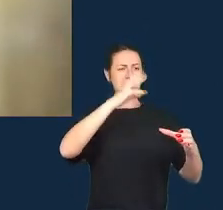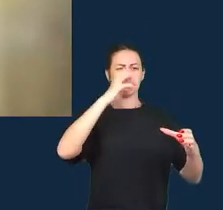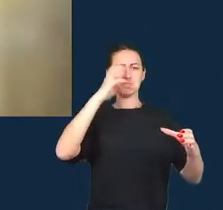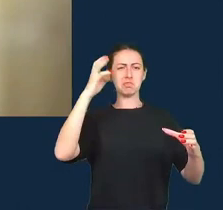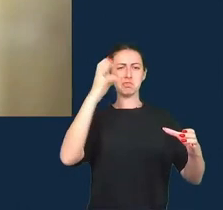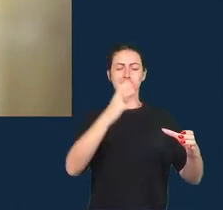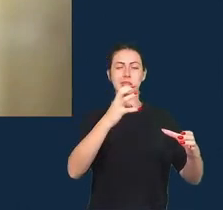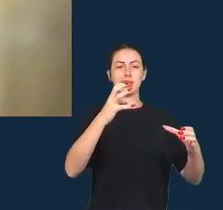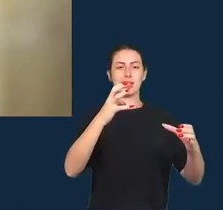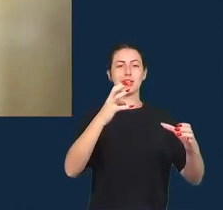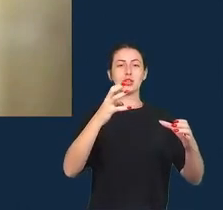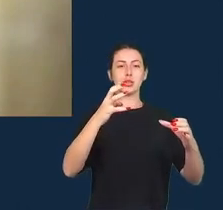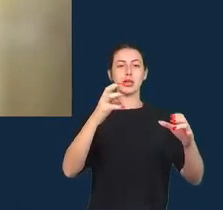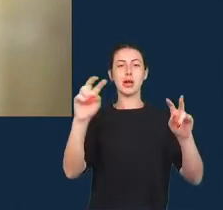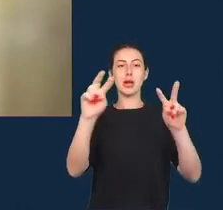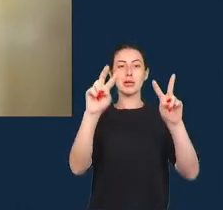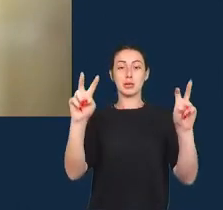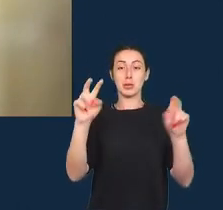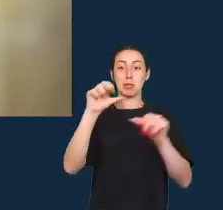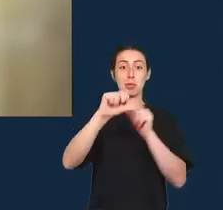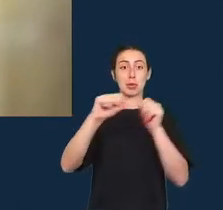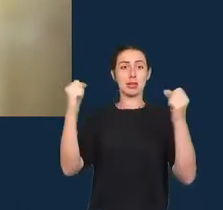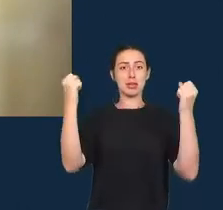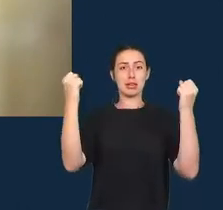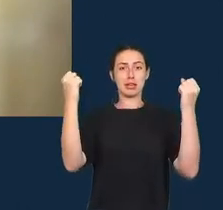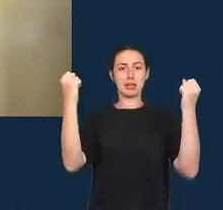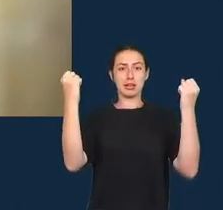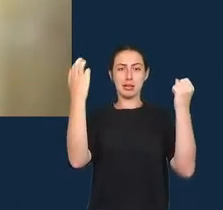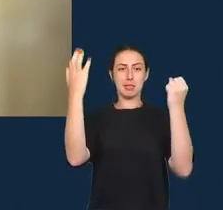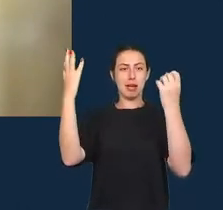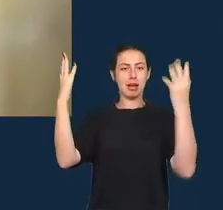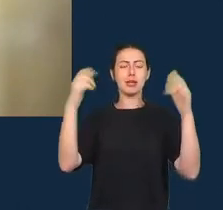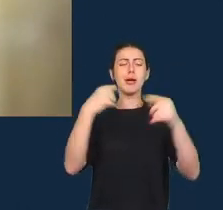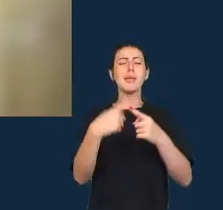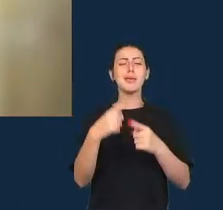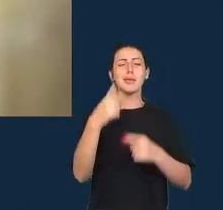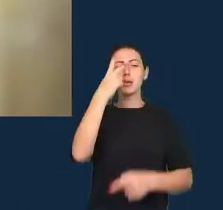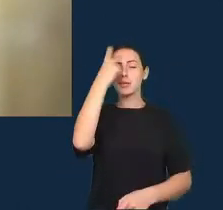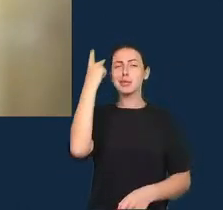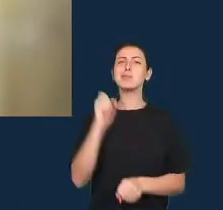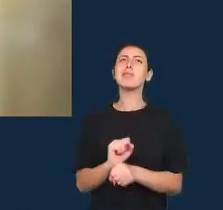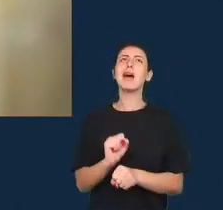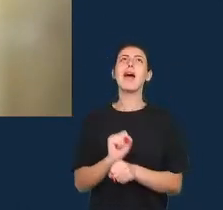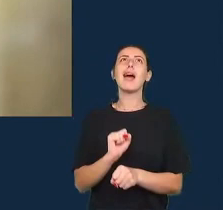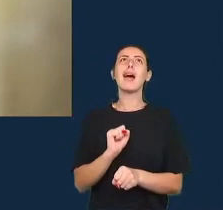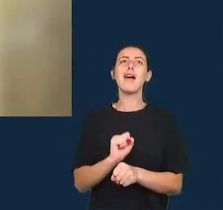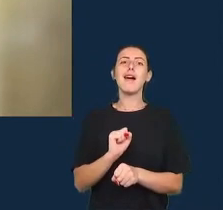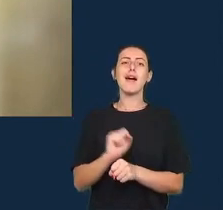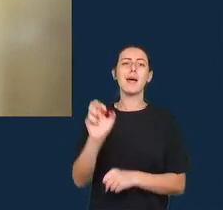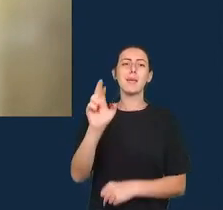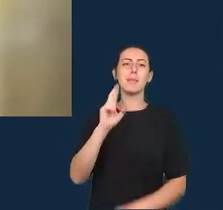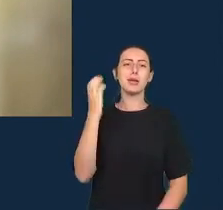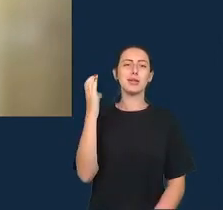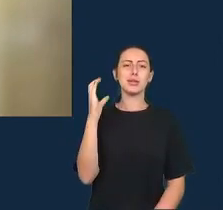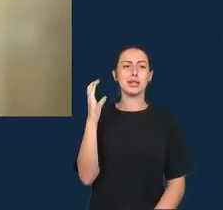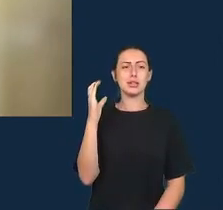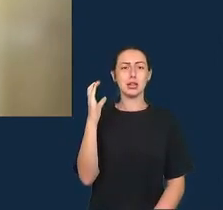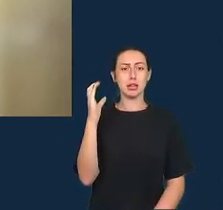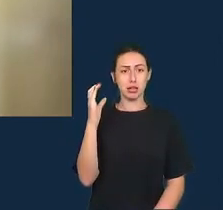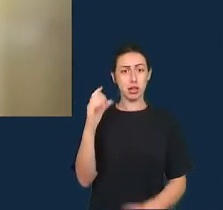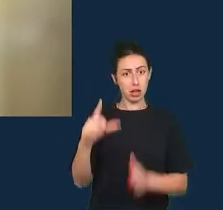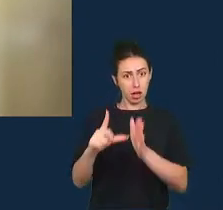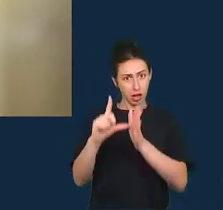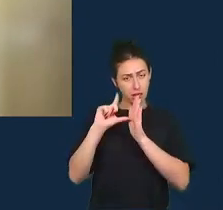climáticas porque que as pessoas esperam tanto uma certeza científica ao invés de começarem a agir de uma vez